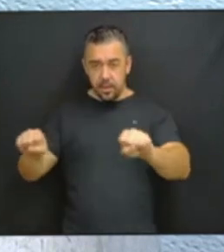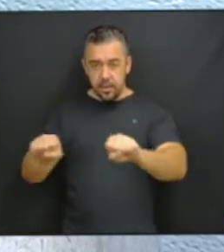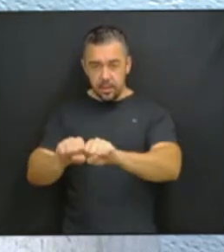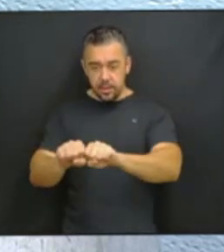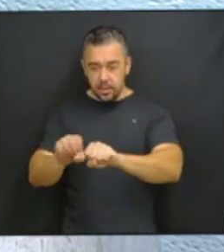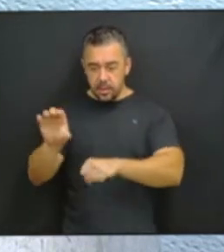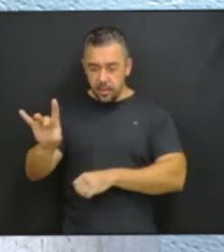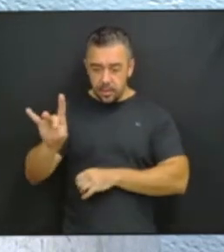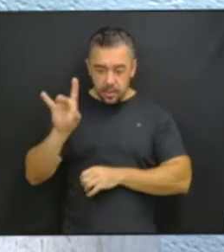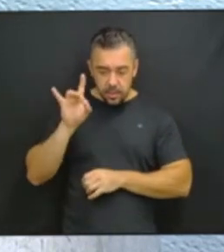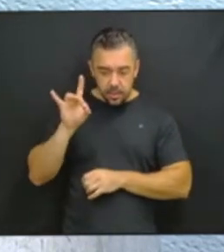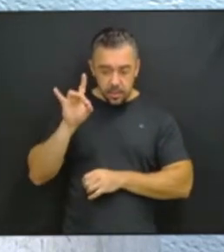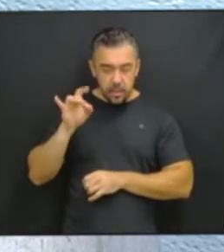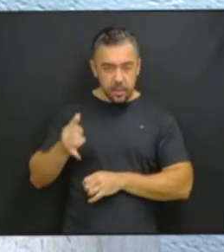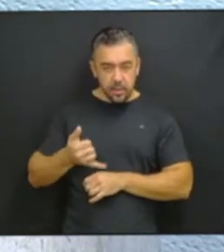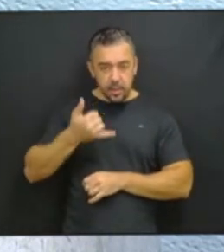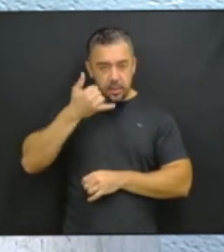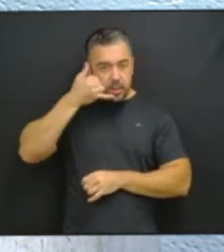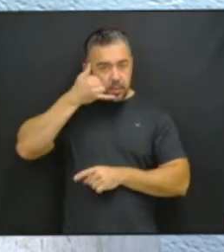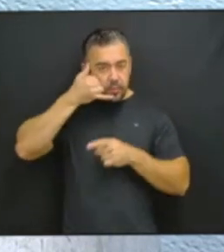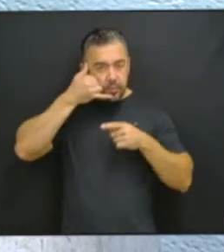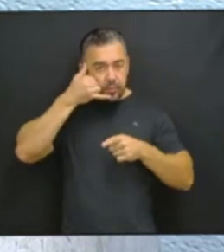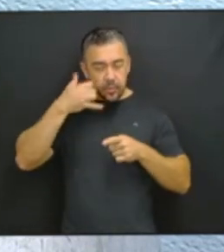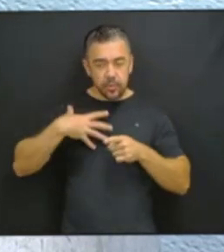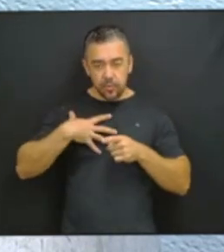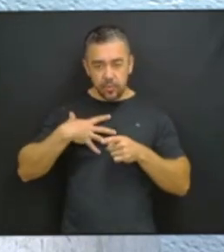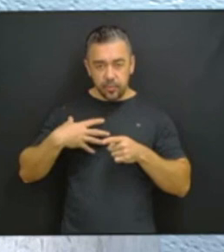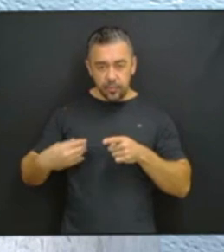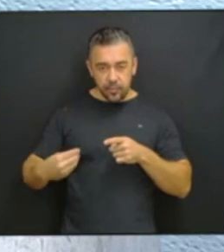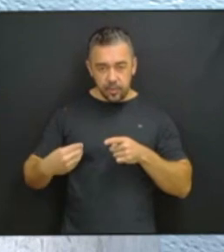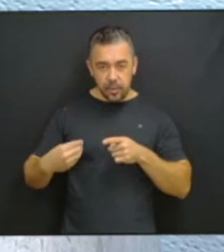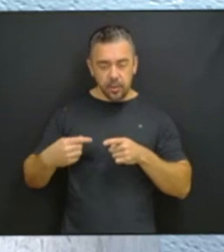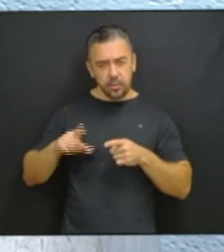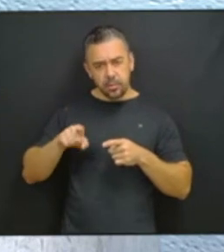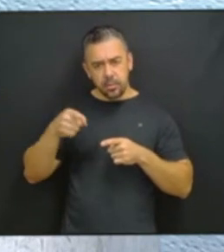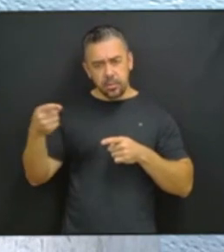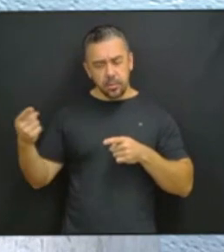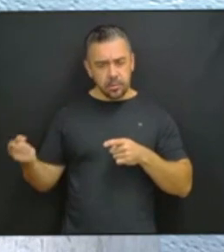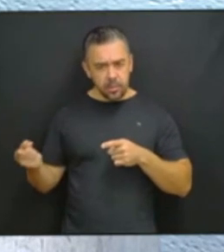telefone do filho de um desembargador federal,